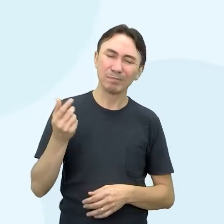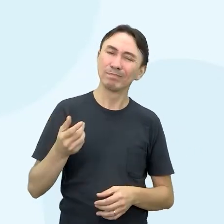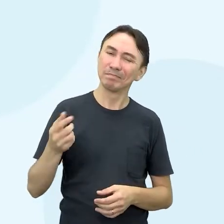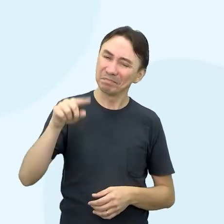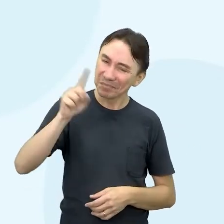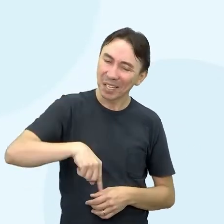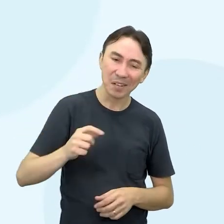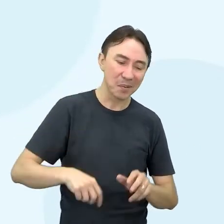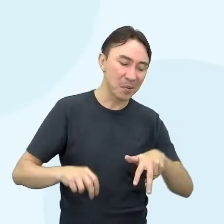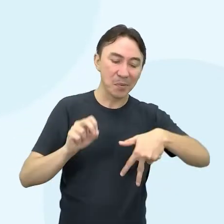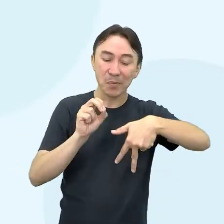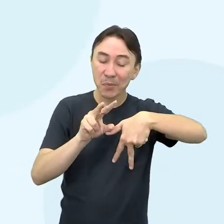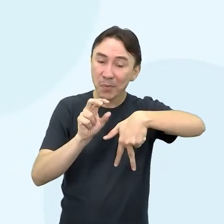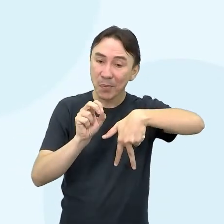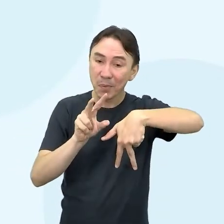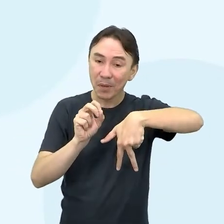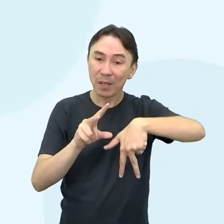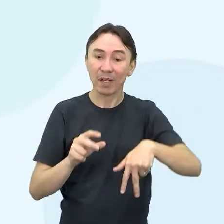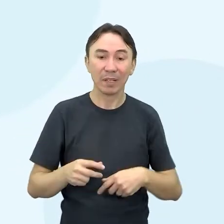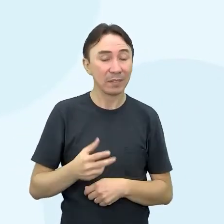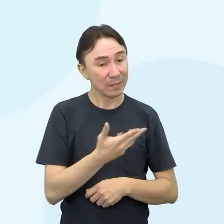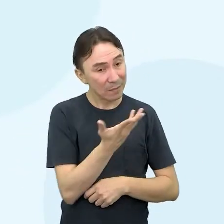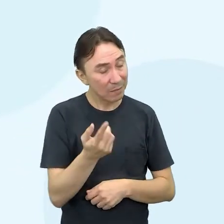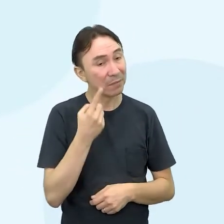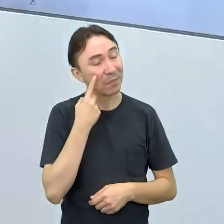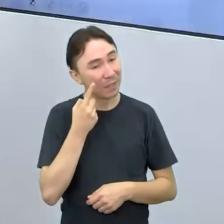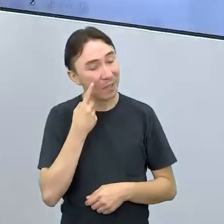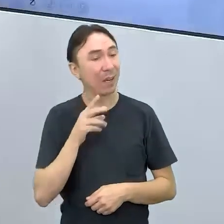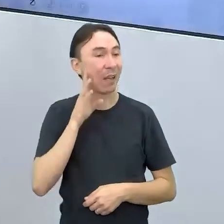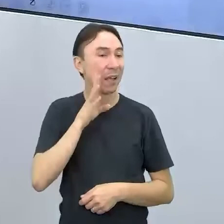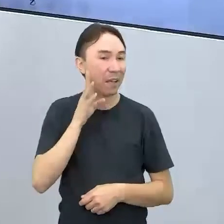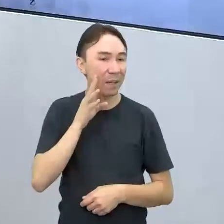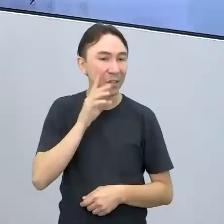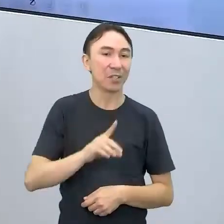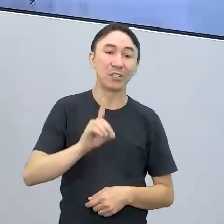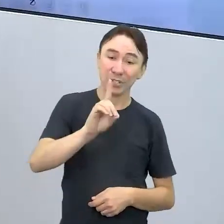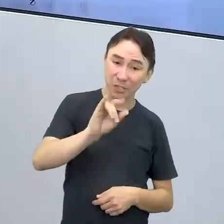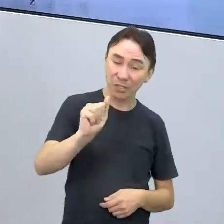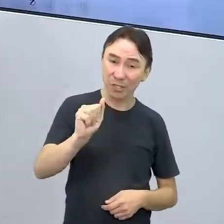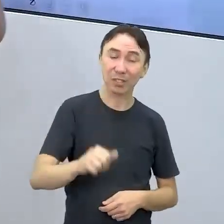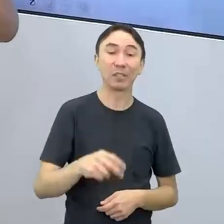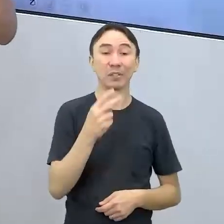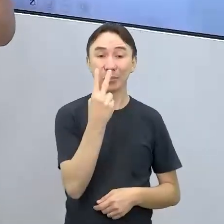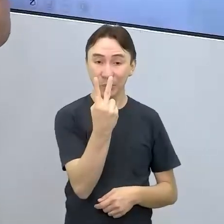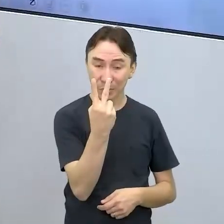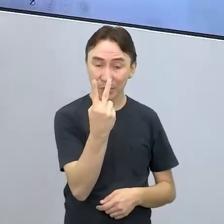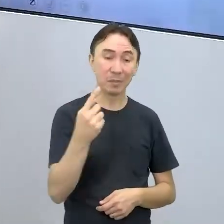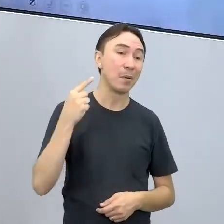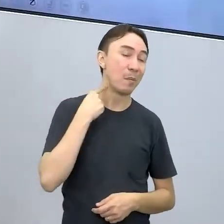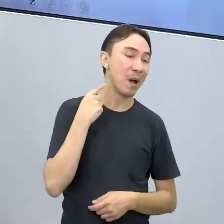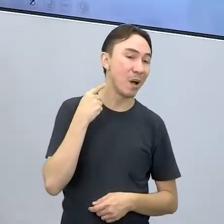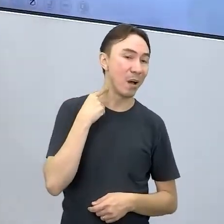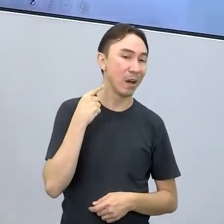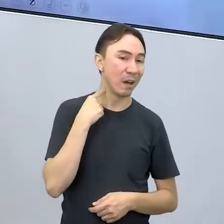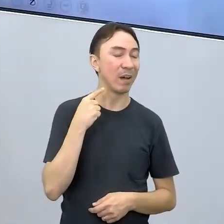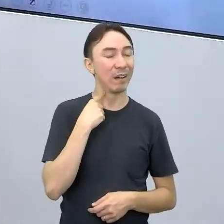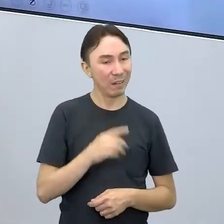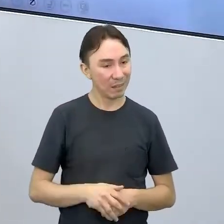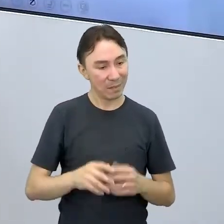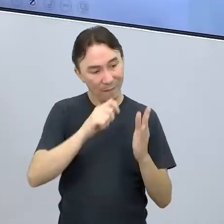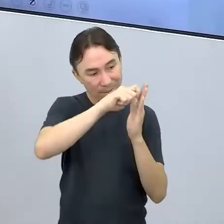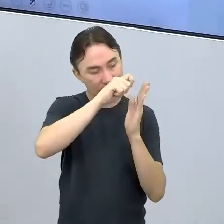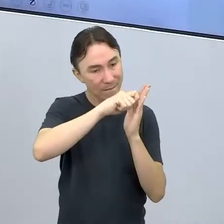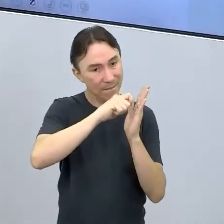Muito legal, não perca essa aula por nada. Dia 2 de maio aí, anota aí no seu diário de bordo, não perca essa aula. Muito legal.